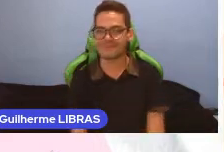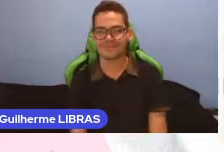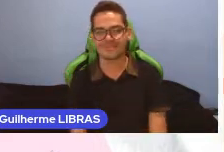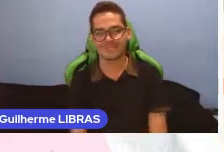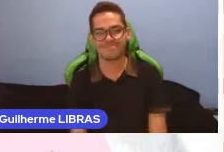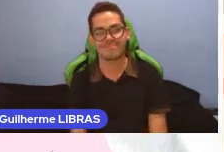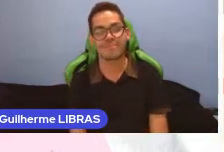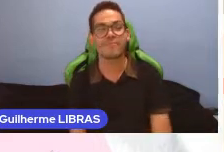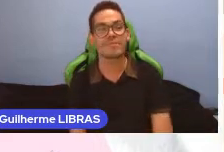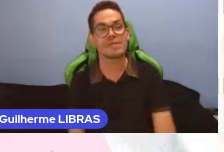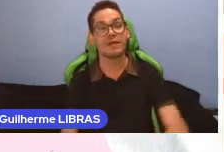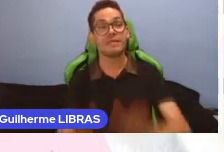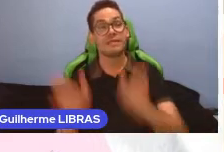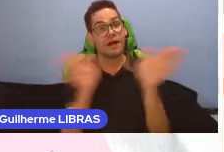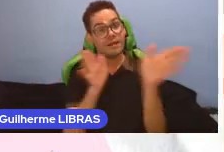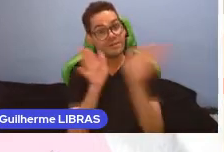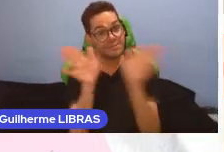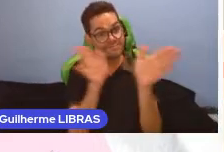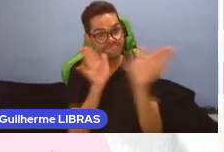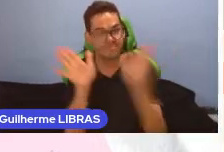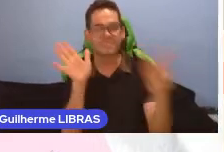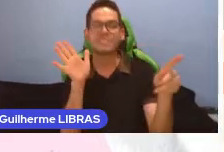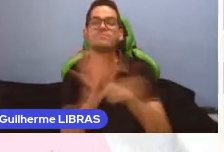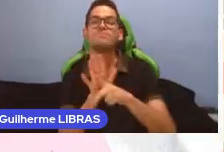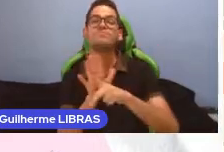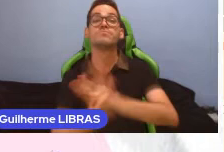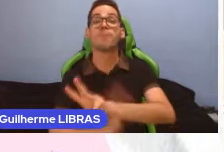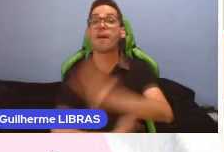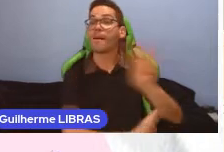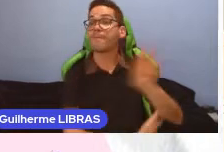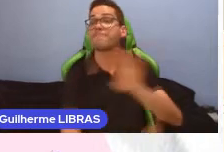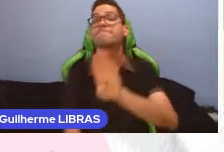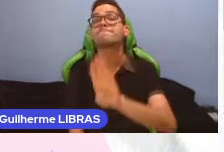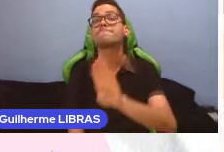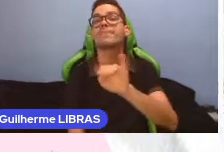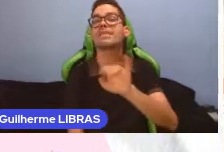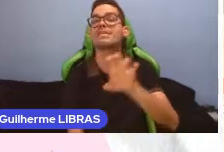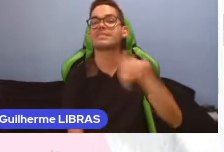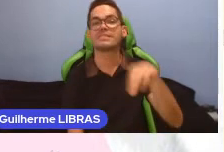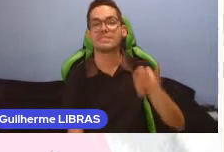Acessibilidade do Portal Bicentenário, algumas contribuições.